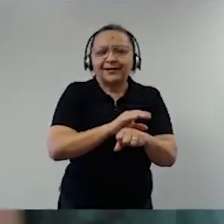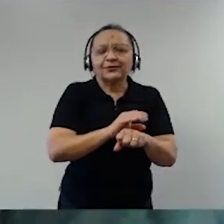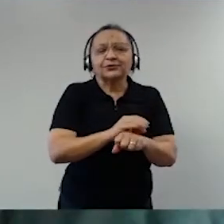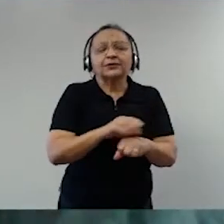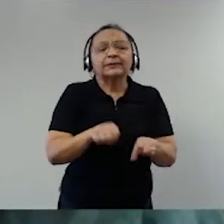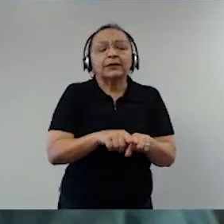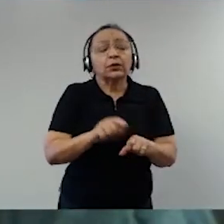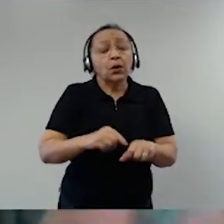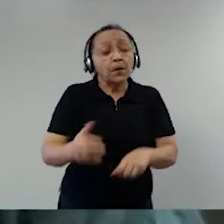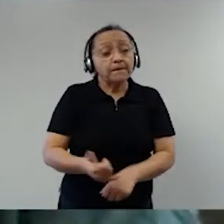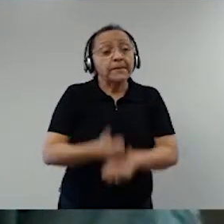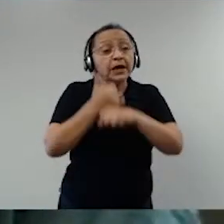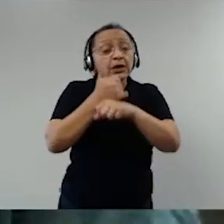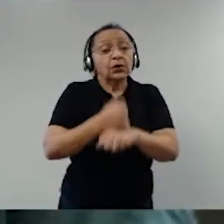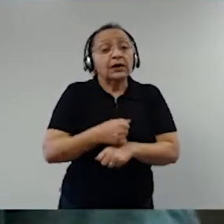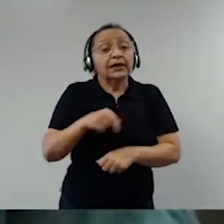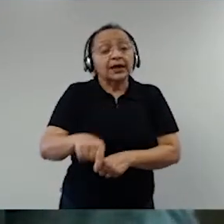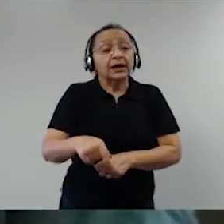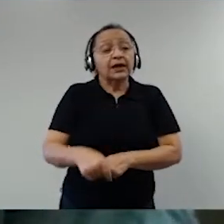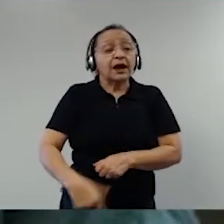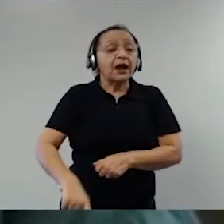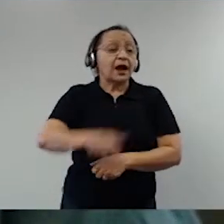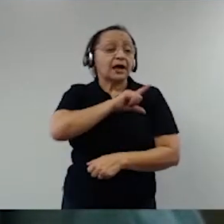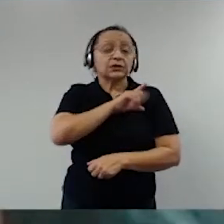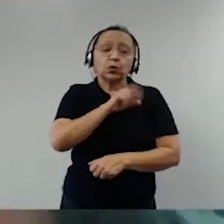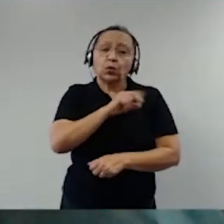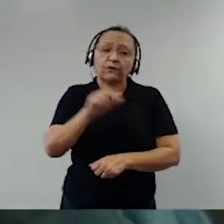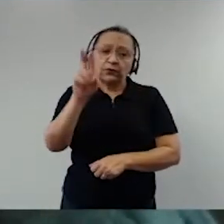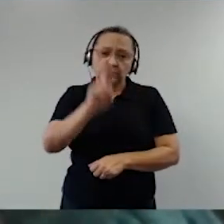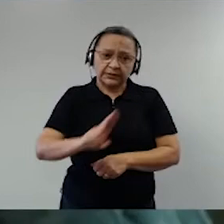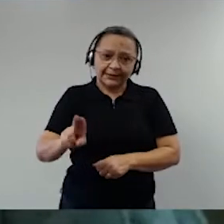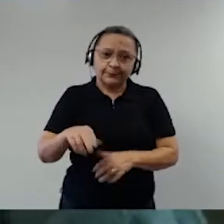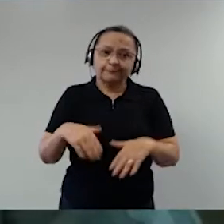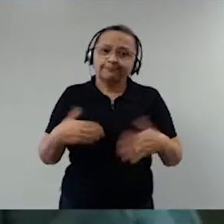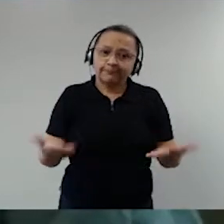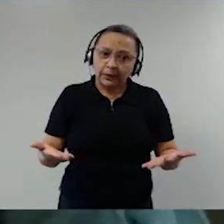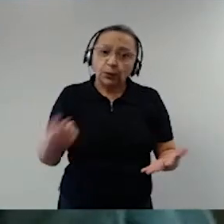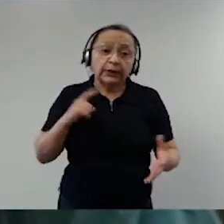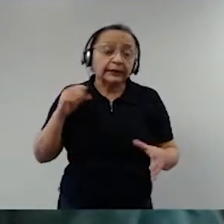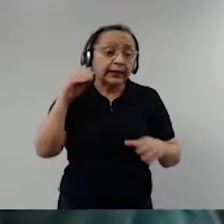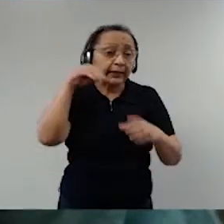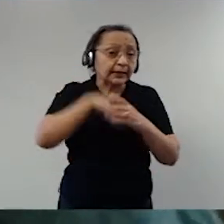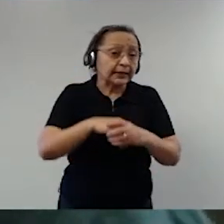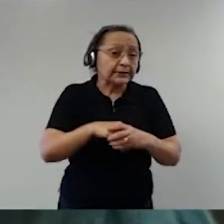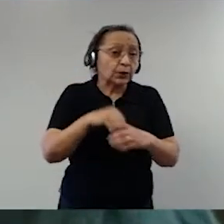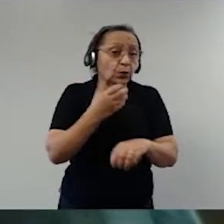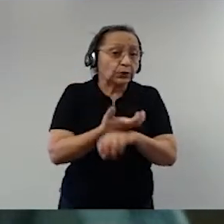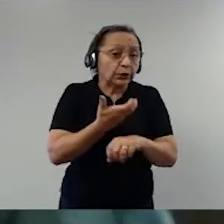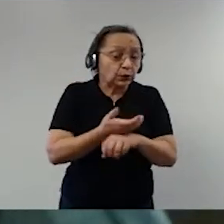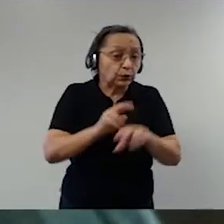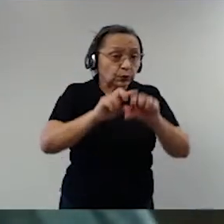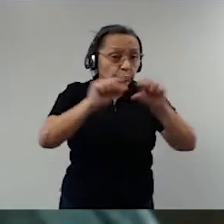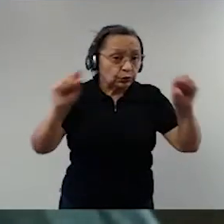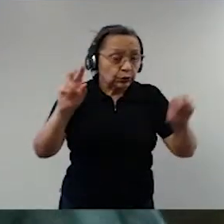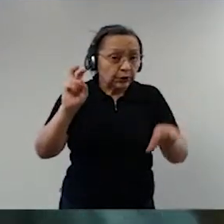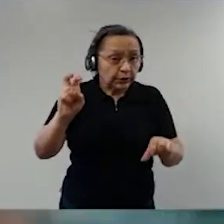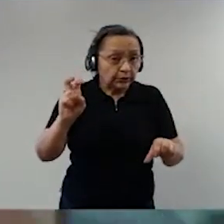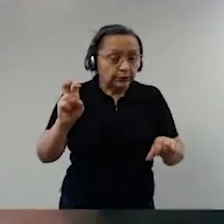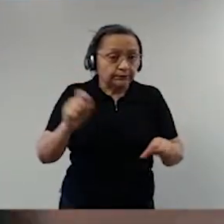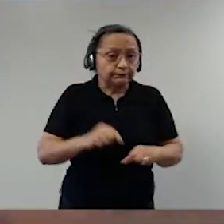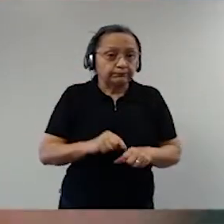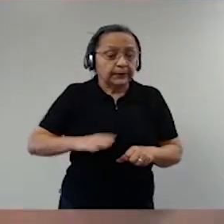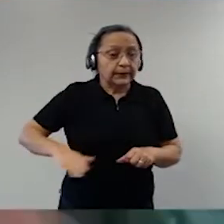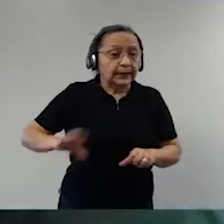ideal seria que nunca precisaria ser utilizado. O que que conta no título quinto? Da defesa do Estado e das instituições